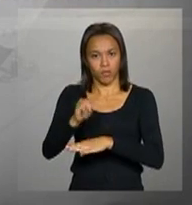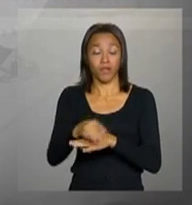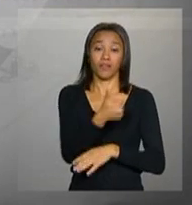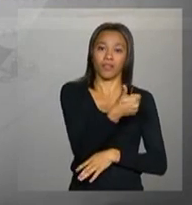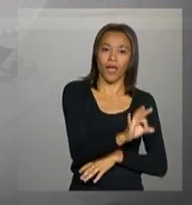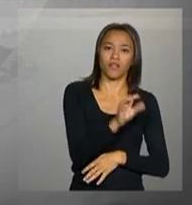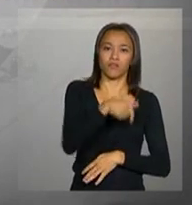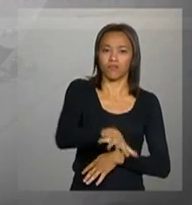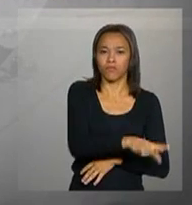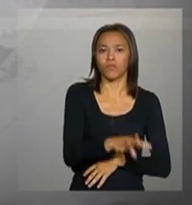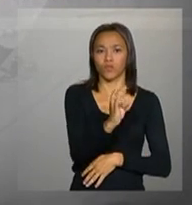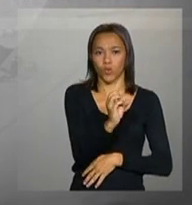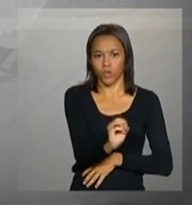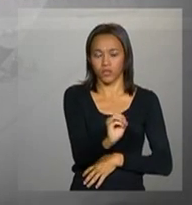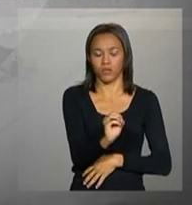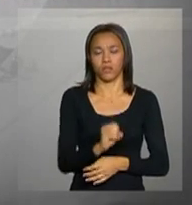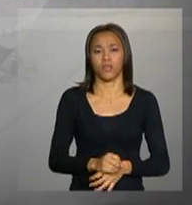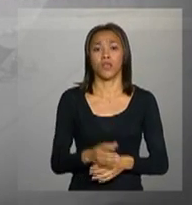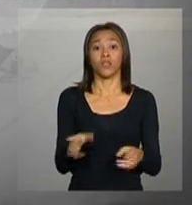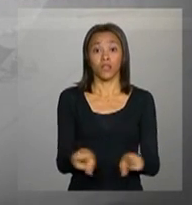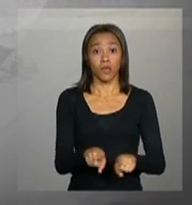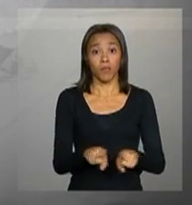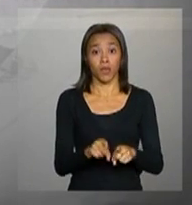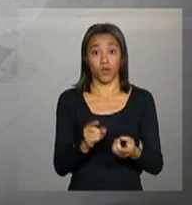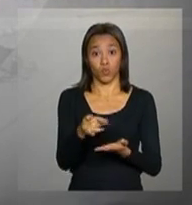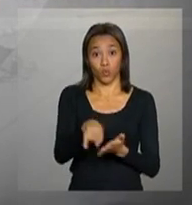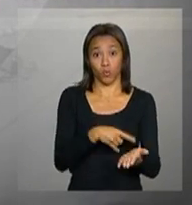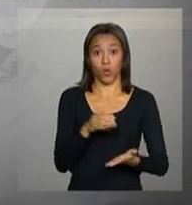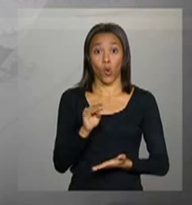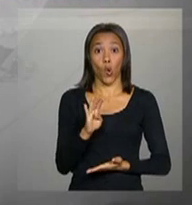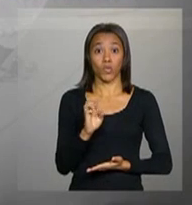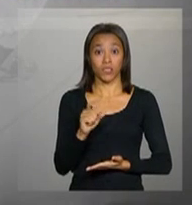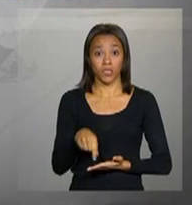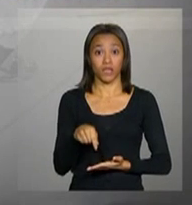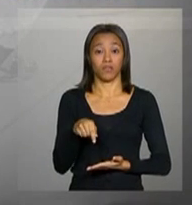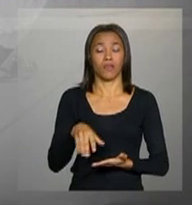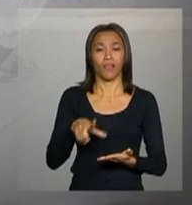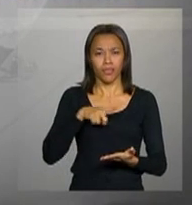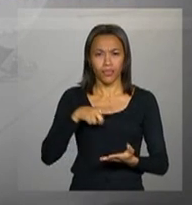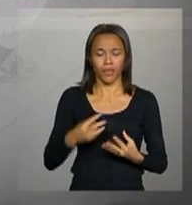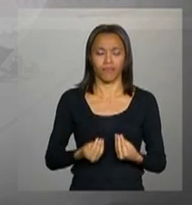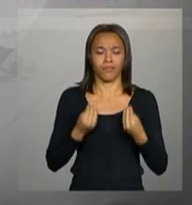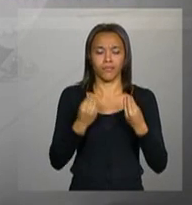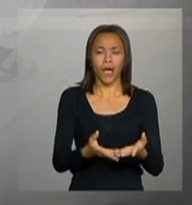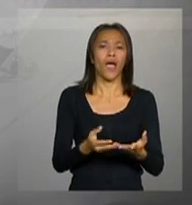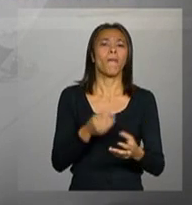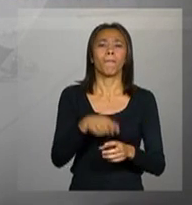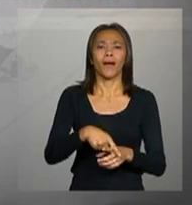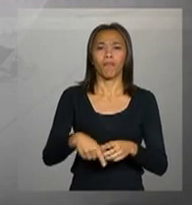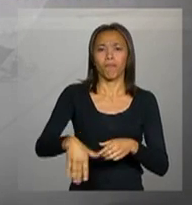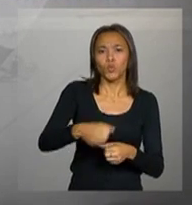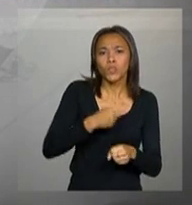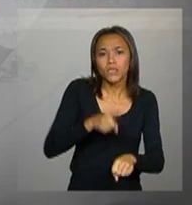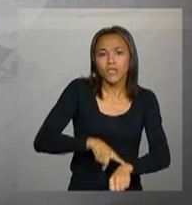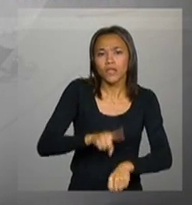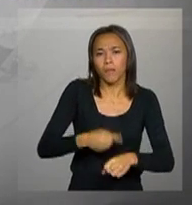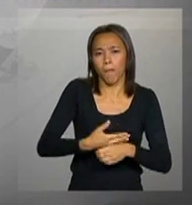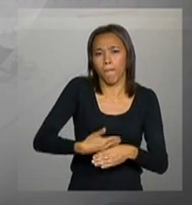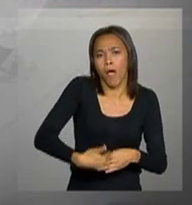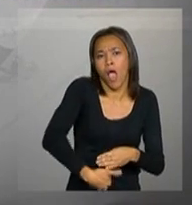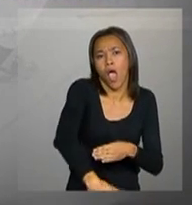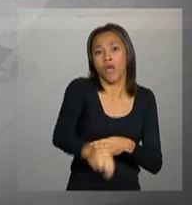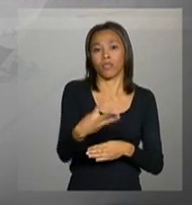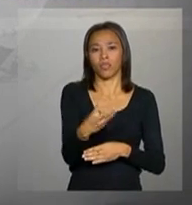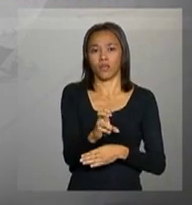dez municípios no estado do Tocantins. O consórcio Estreito Energia tem concessão para operar a usina por um